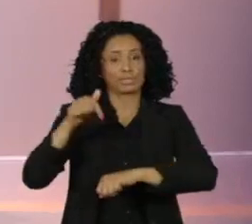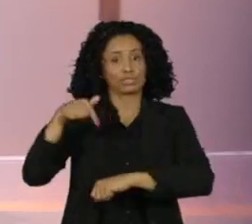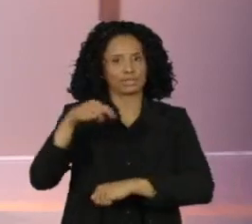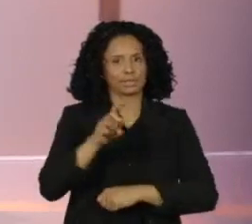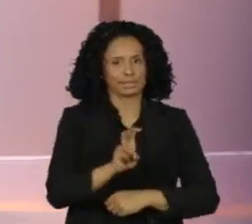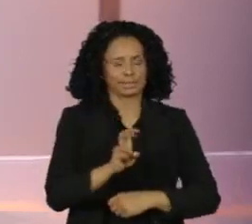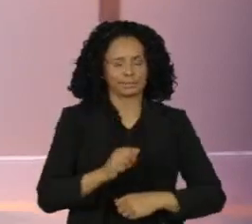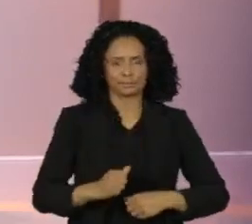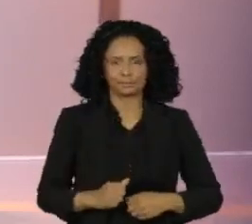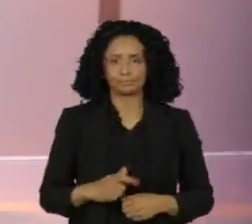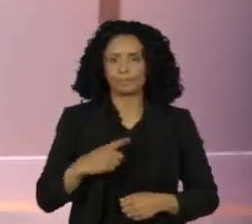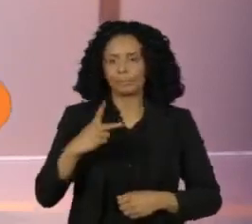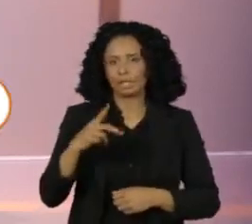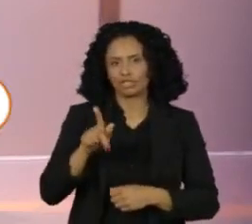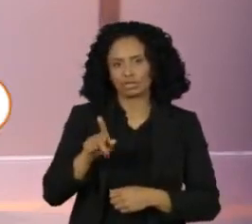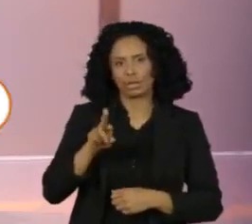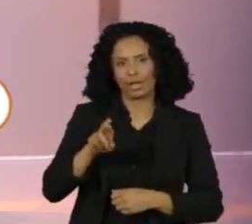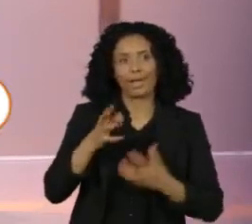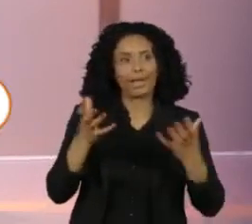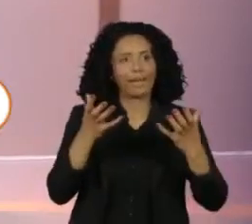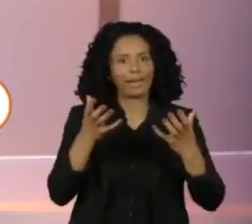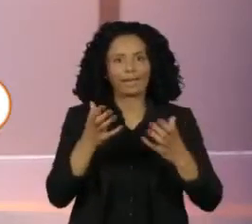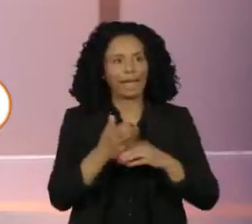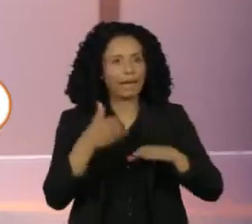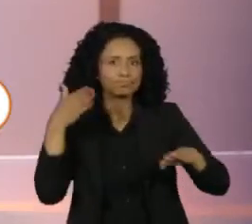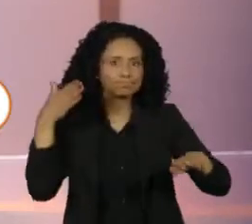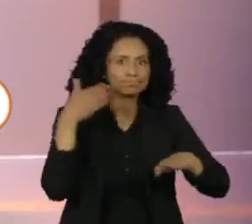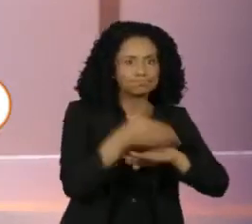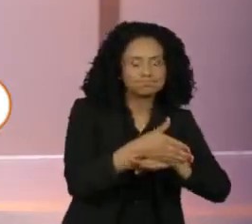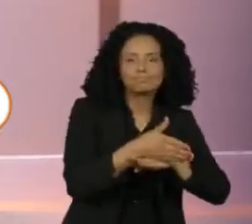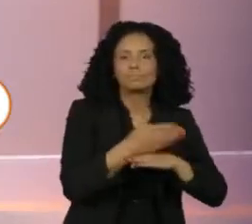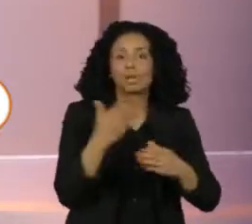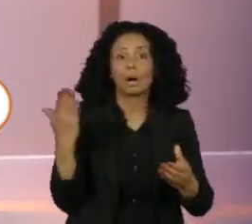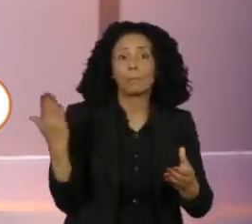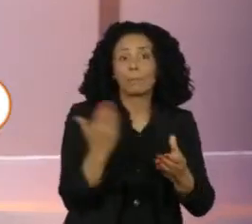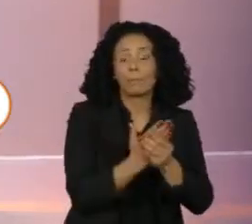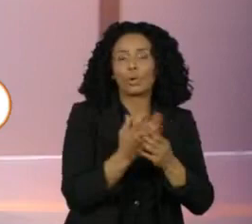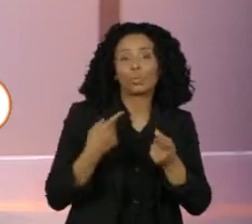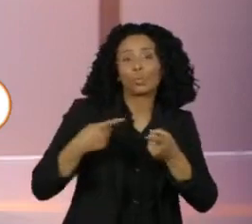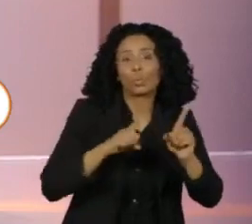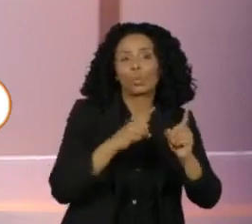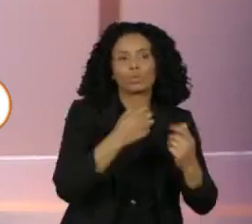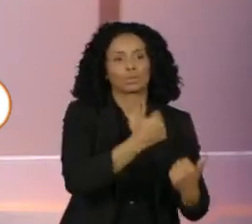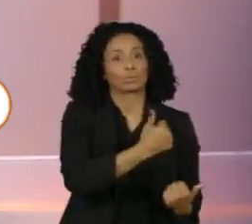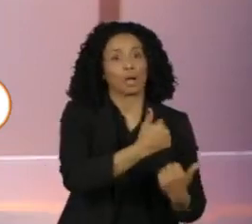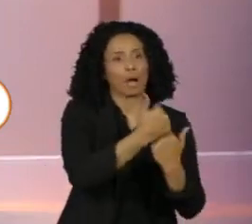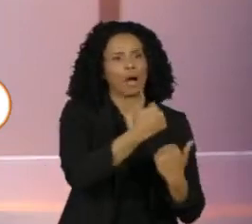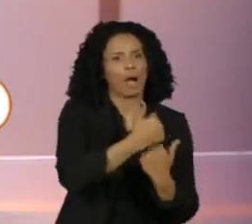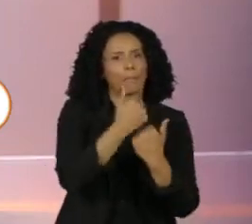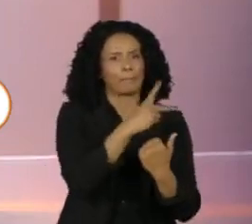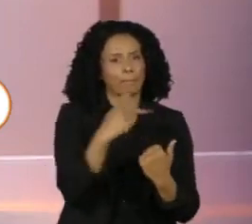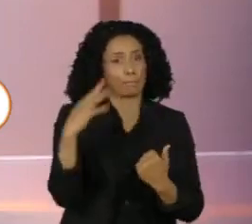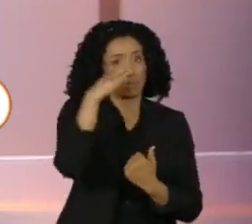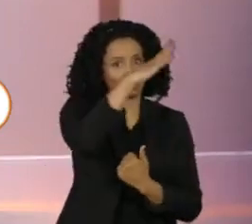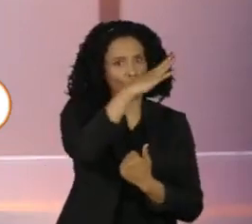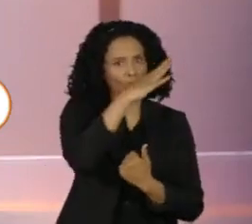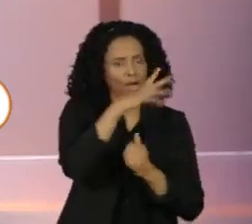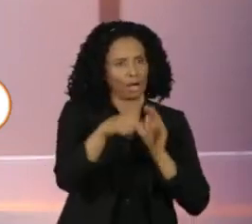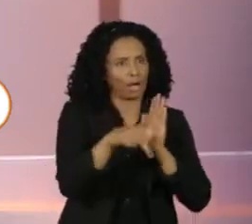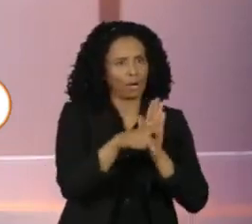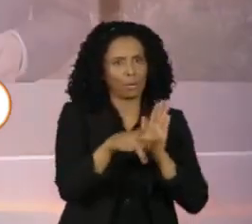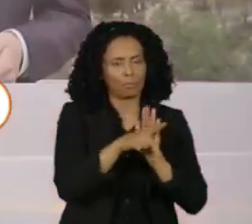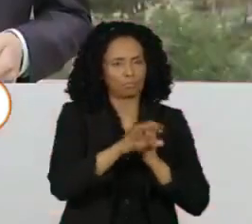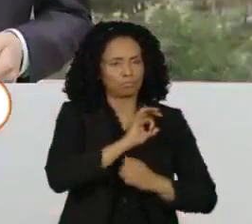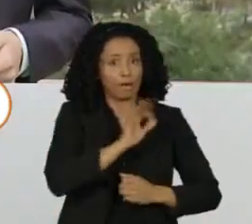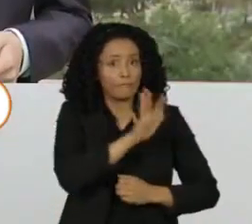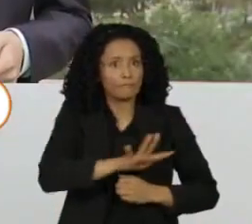A Procuradoria Geral da República quer acesso à investigação contra os empresários apoiadores de Bolsonaro que foram alvo de uma operação da